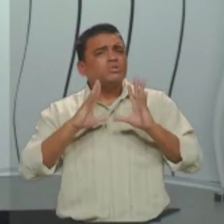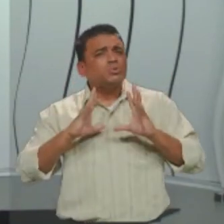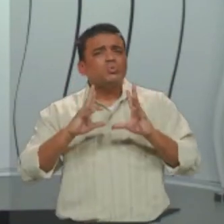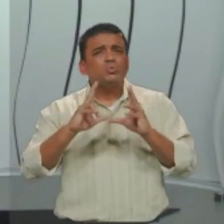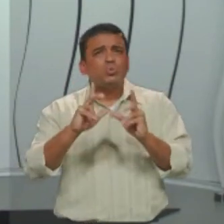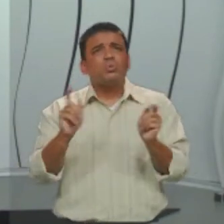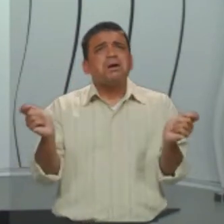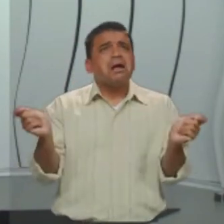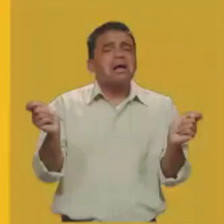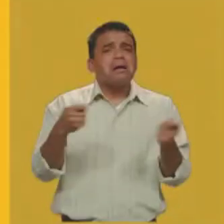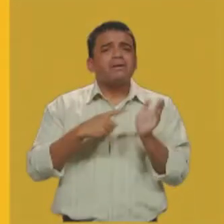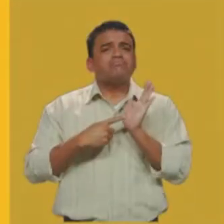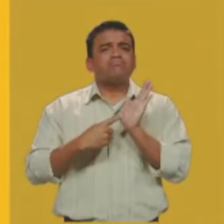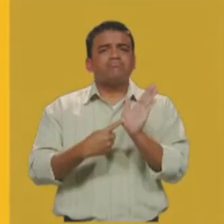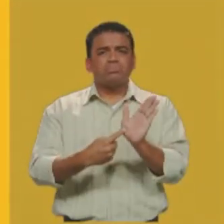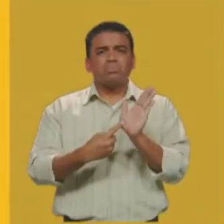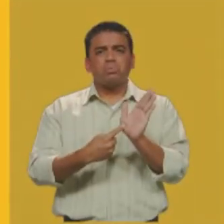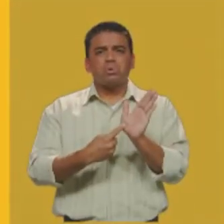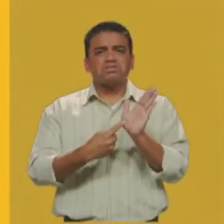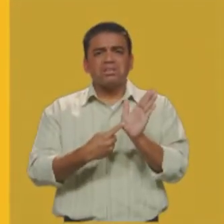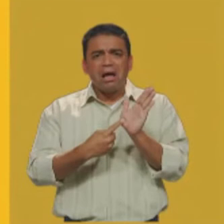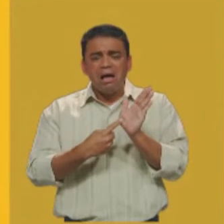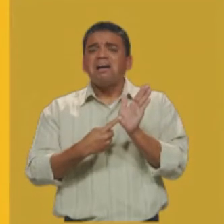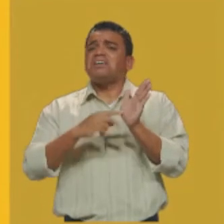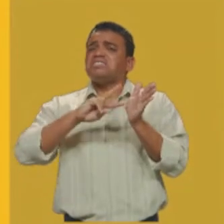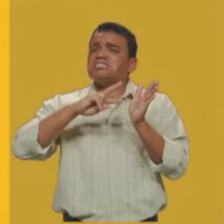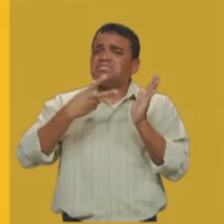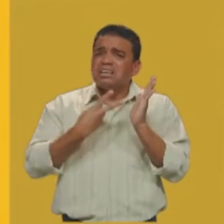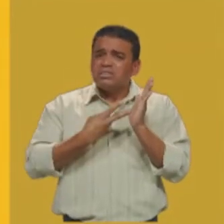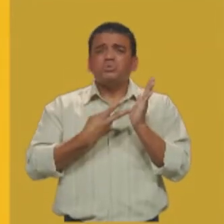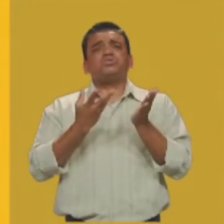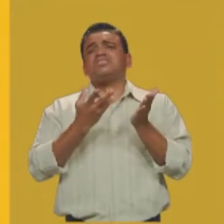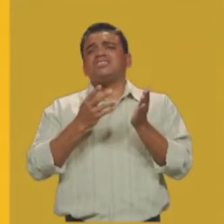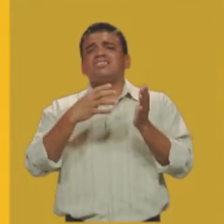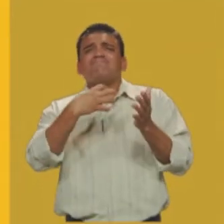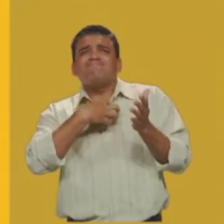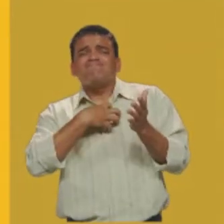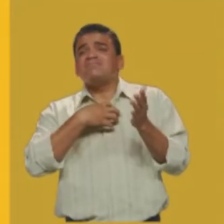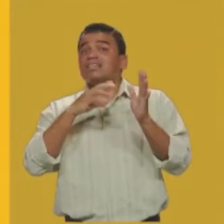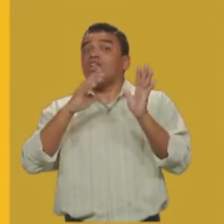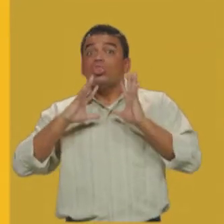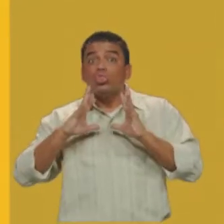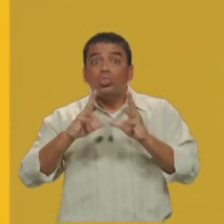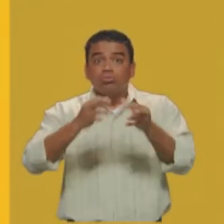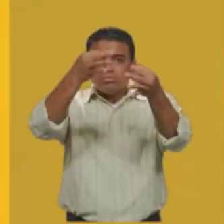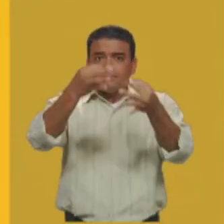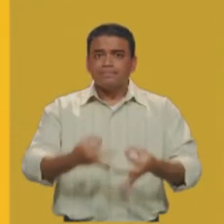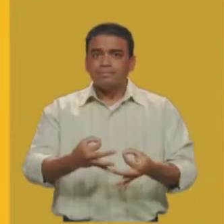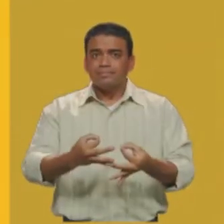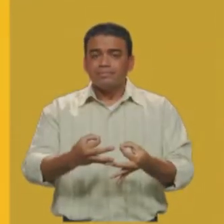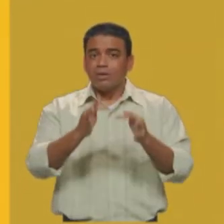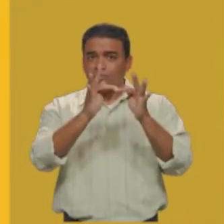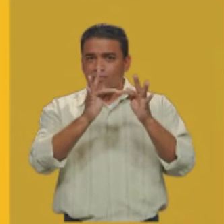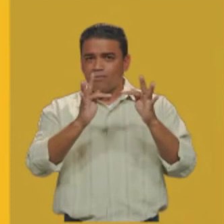capaz de transmitir e traduzir sentidos completos. Então, frase é quando